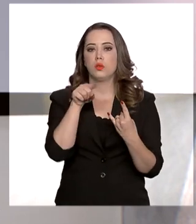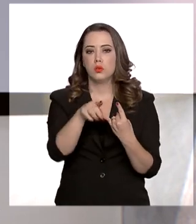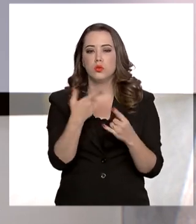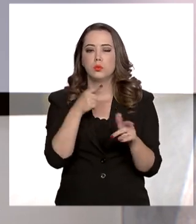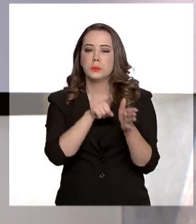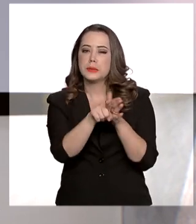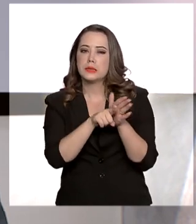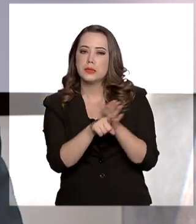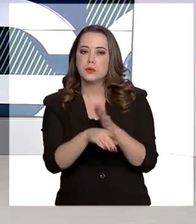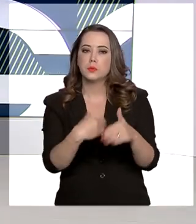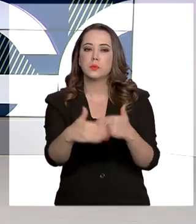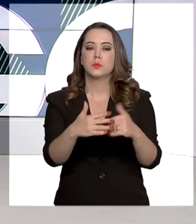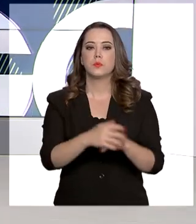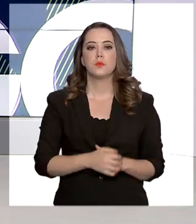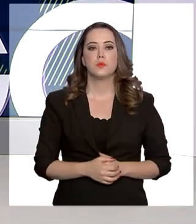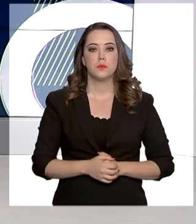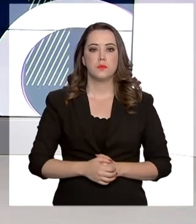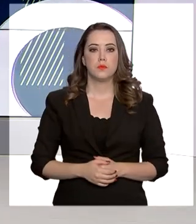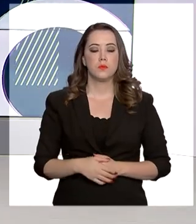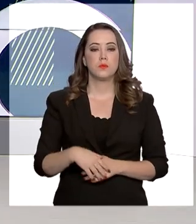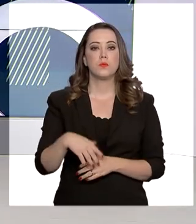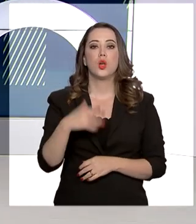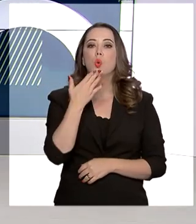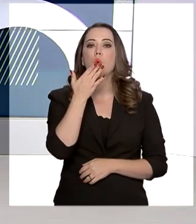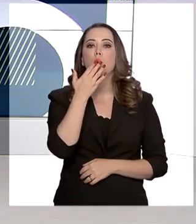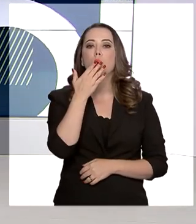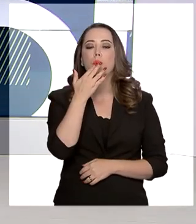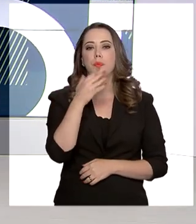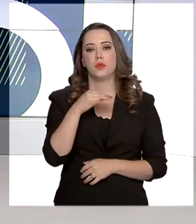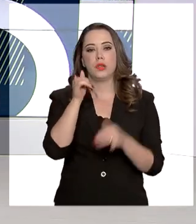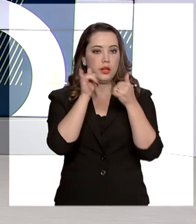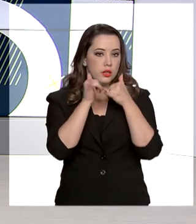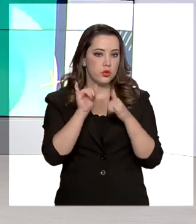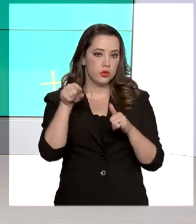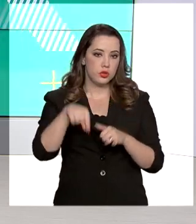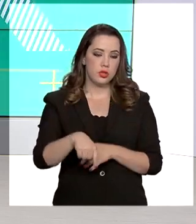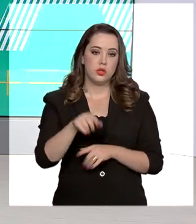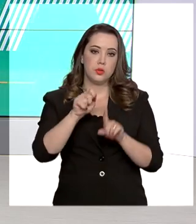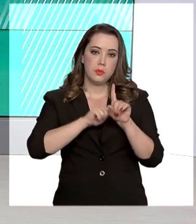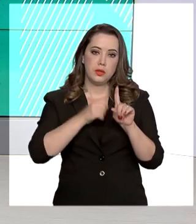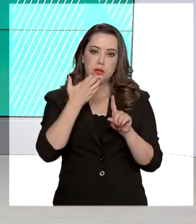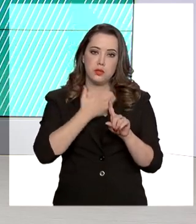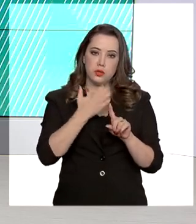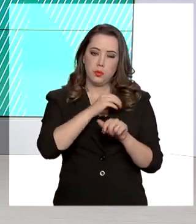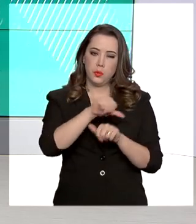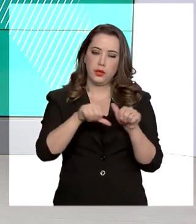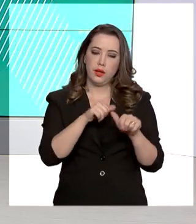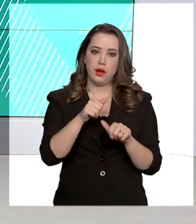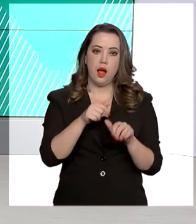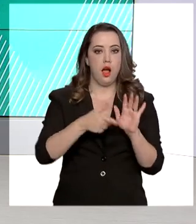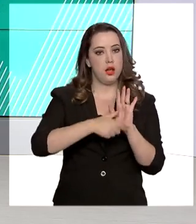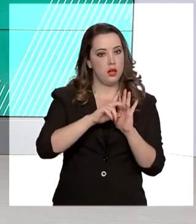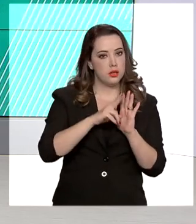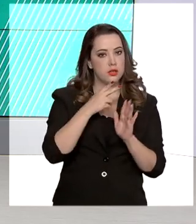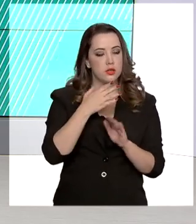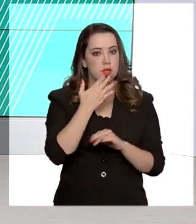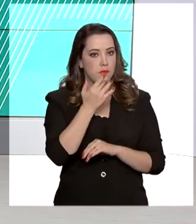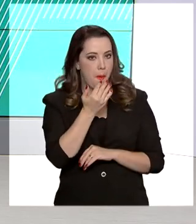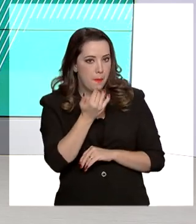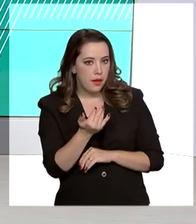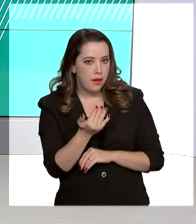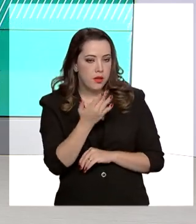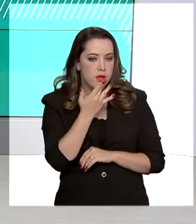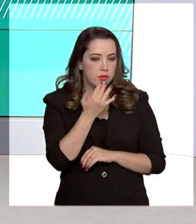dos insetos. A bandeira tarifária, neste mês de dezembro, sairá da vermelha para a amarela. As previsões